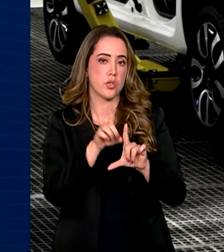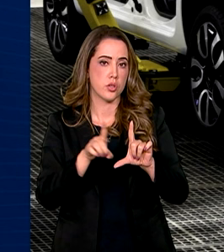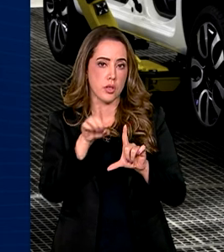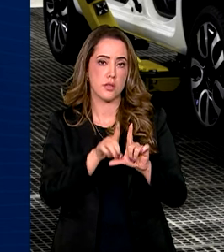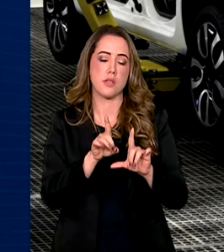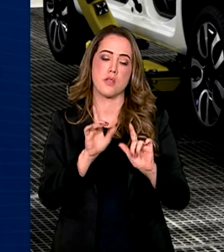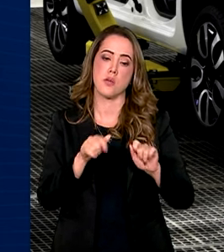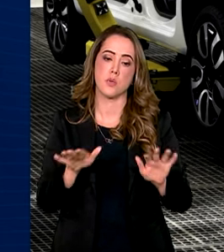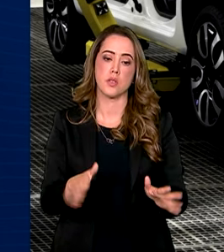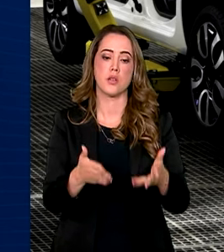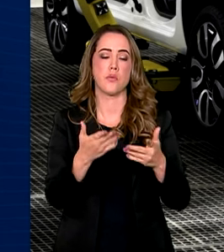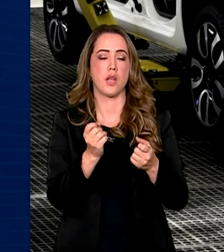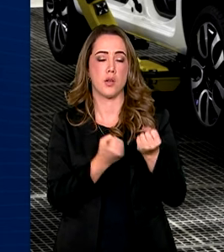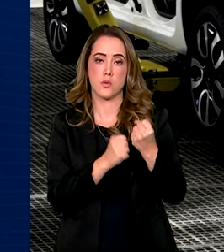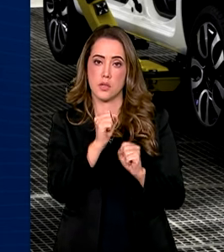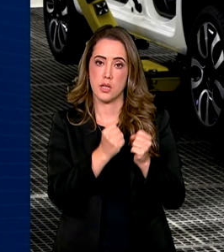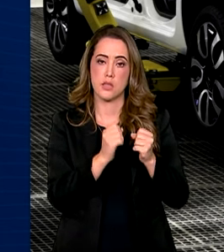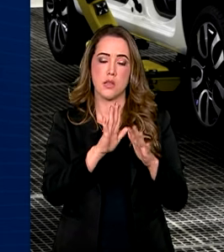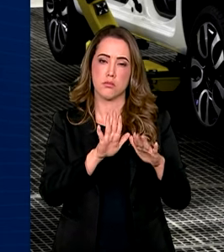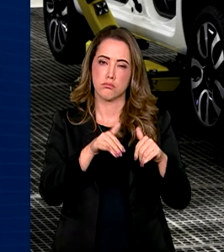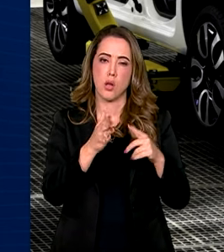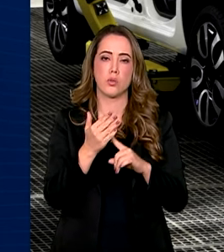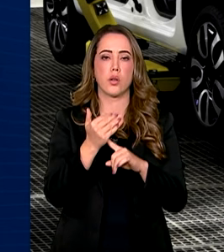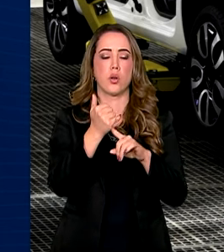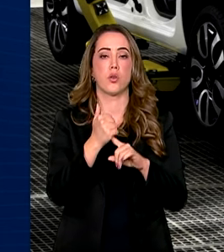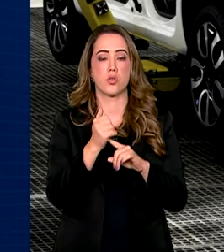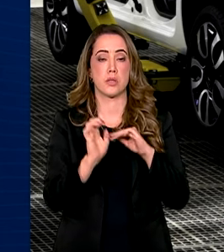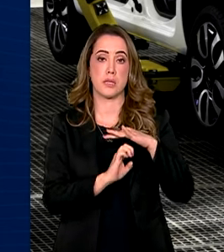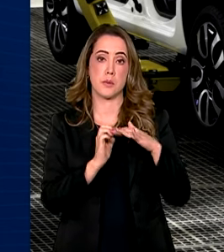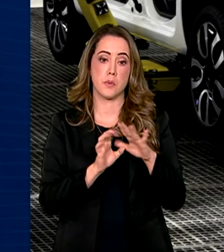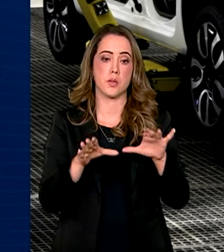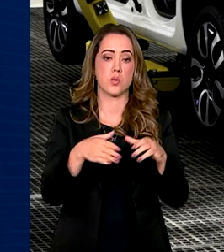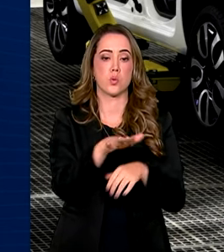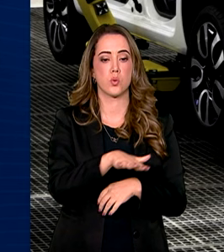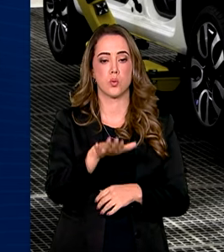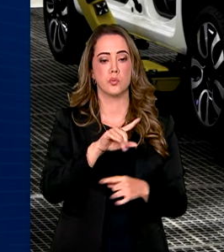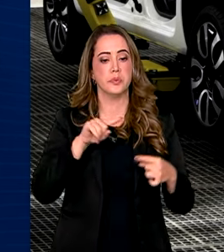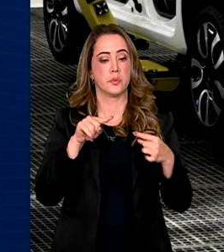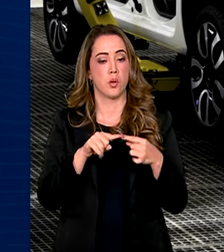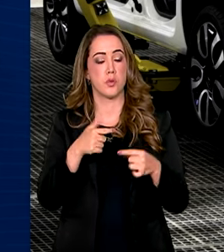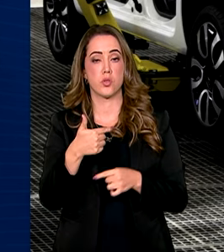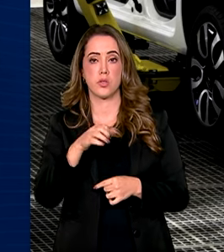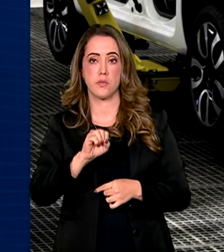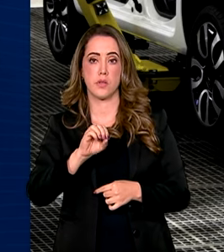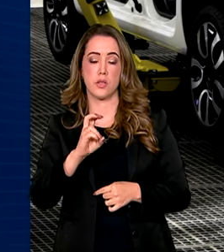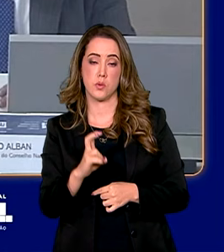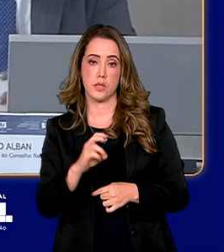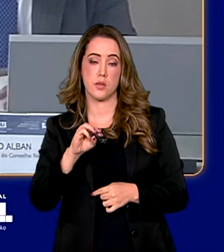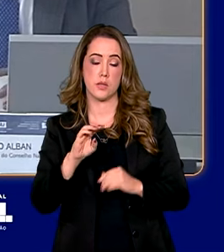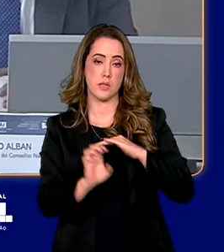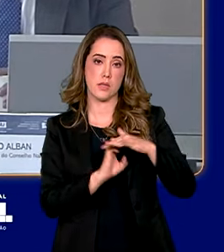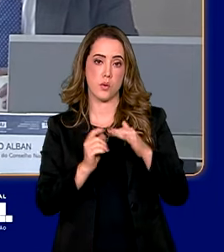produtividade das empresas do setor. A meta é alcançar, pelo menos, 285 empresas.